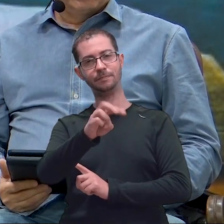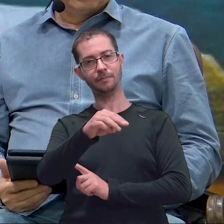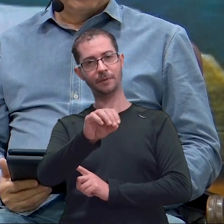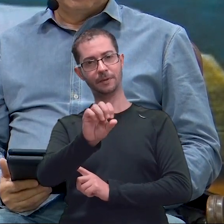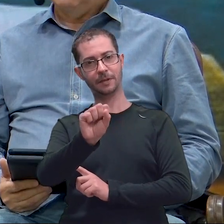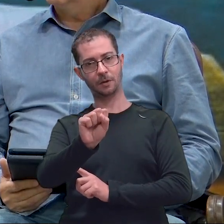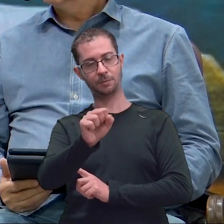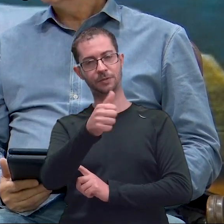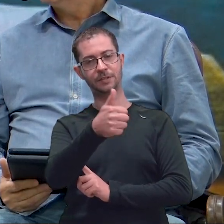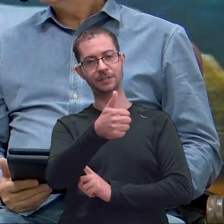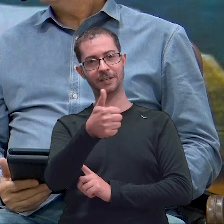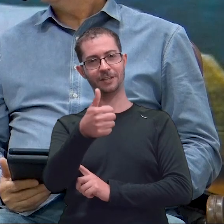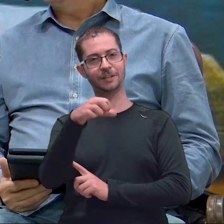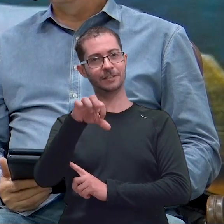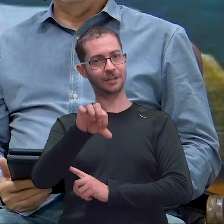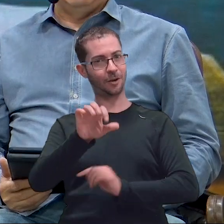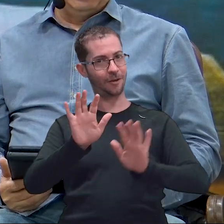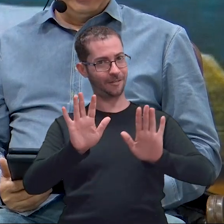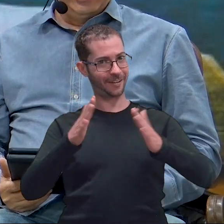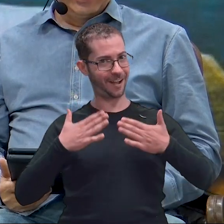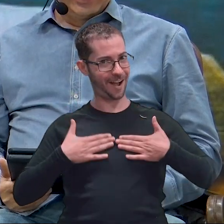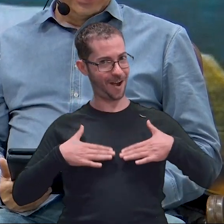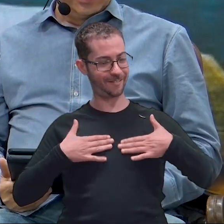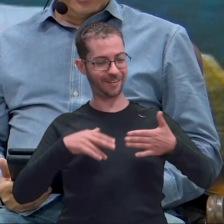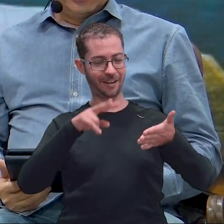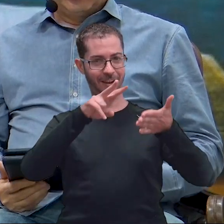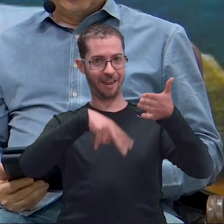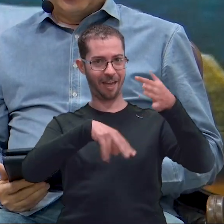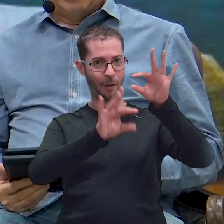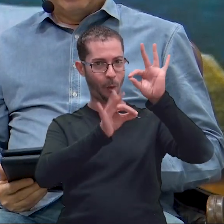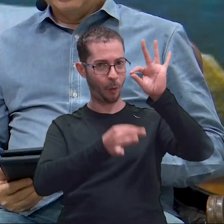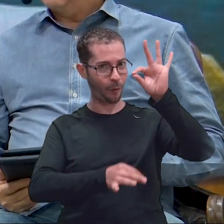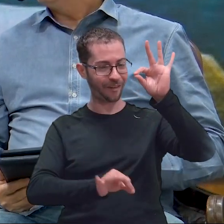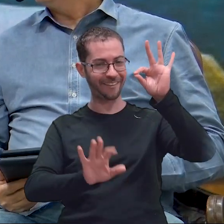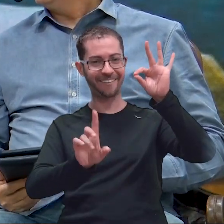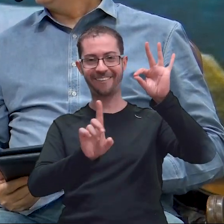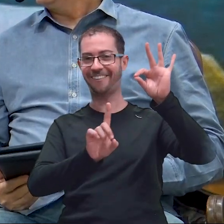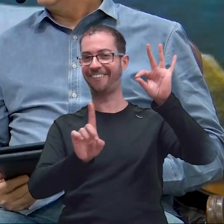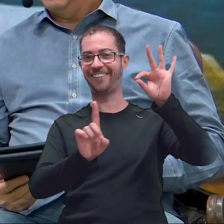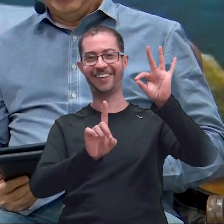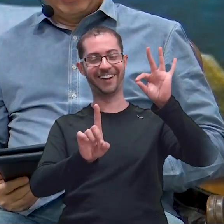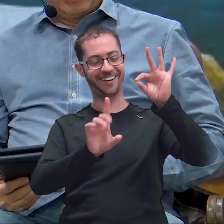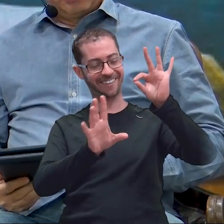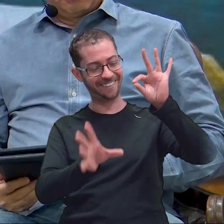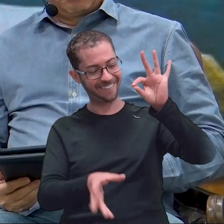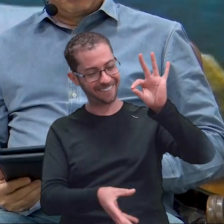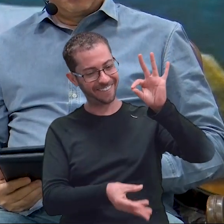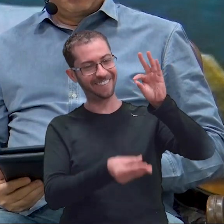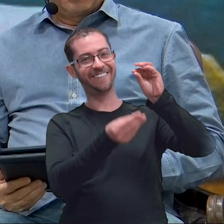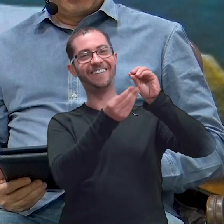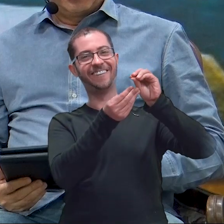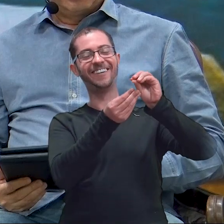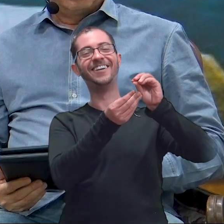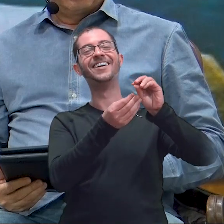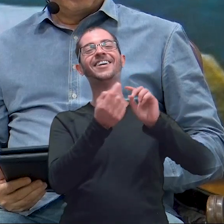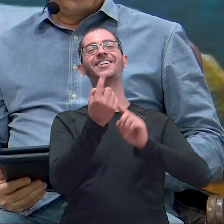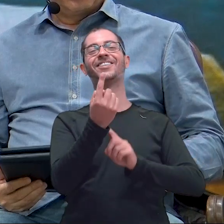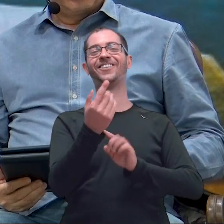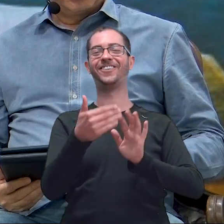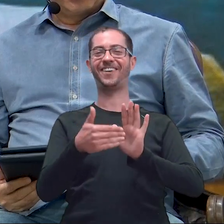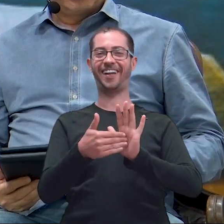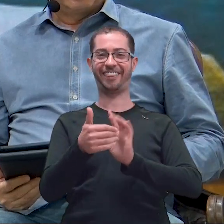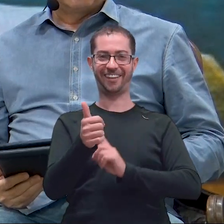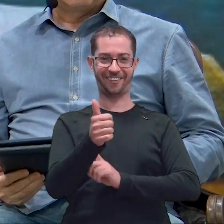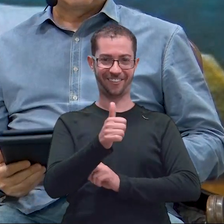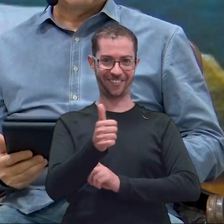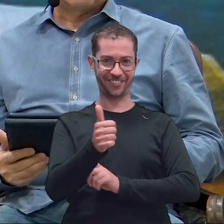mas calma, nós não vamos ler todo o Salmo 119, nós vamos ler aqui. teremos tempo, né? Do 1 ao 11. Vamos fazer essa leitura